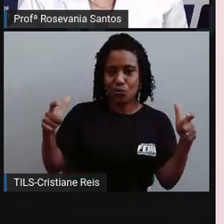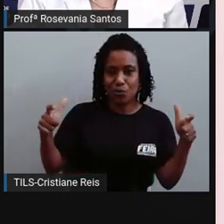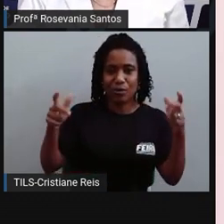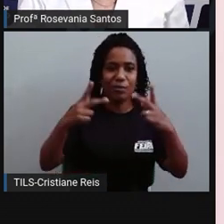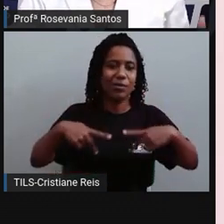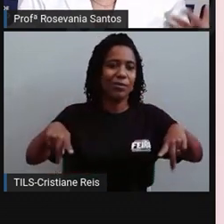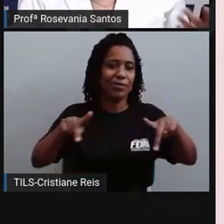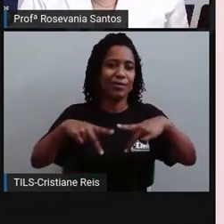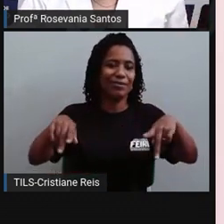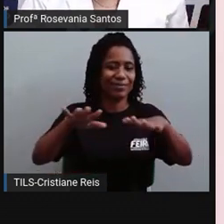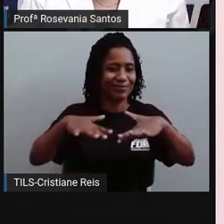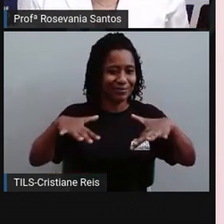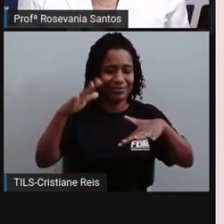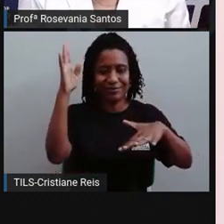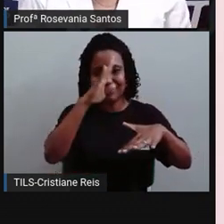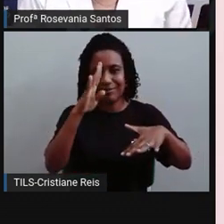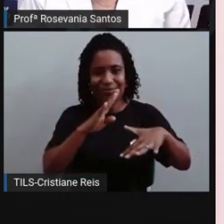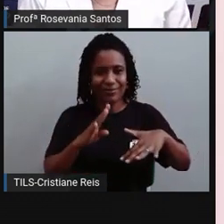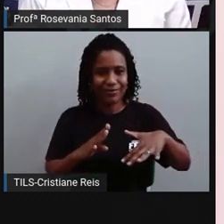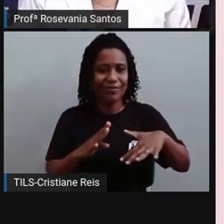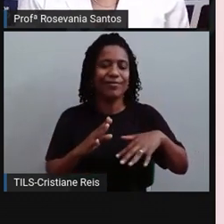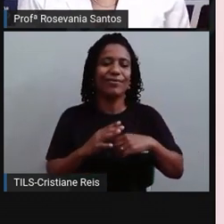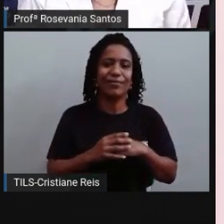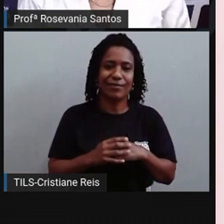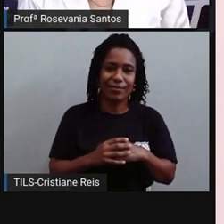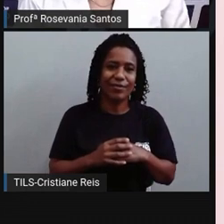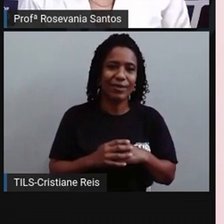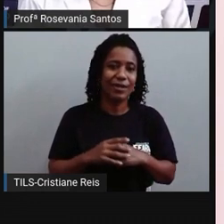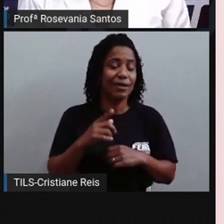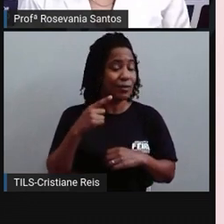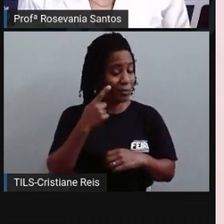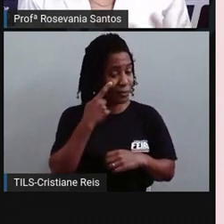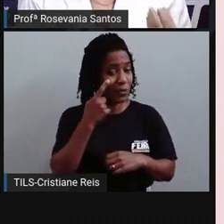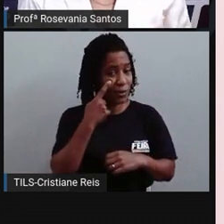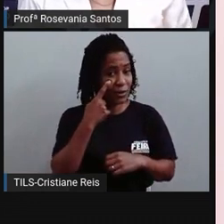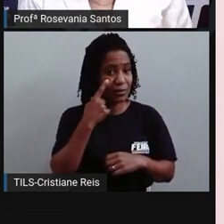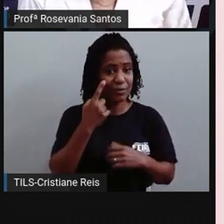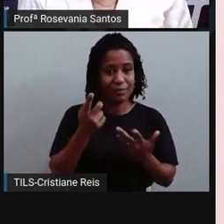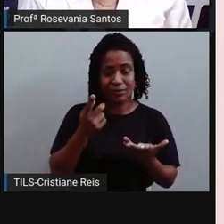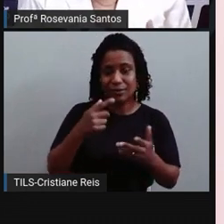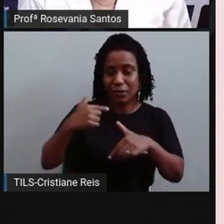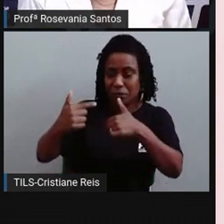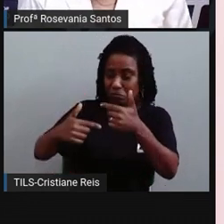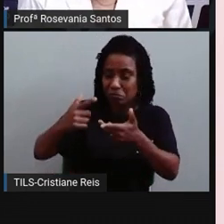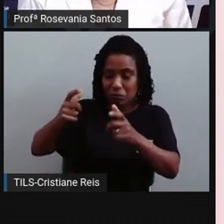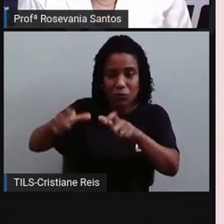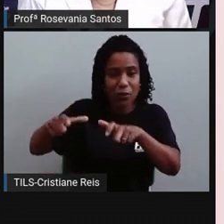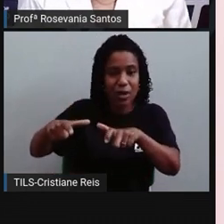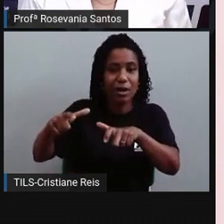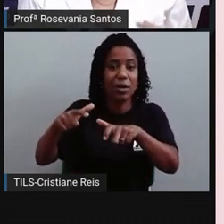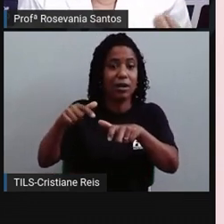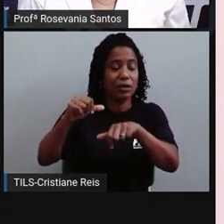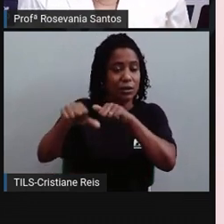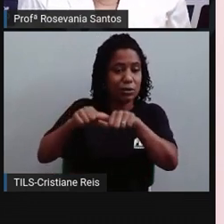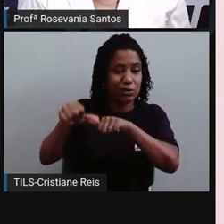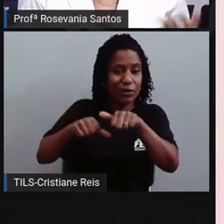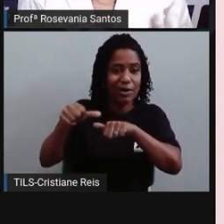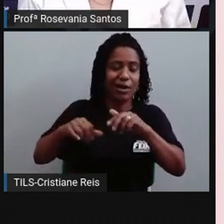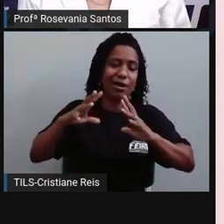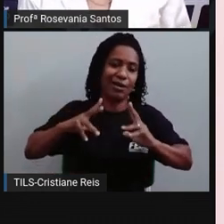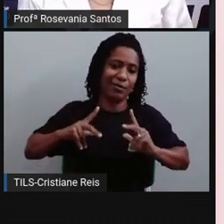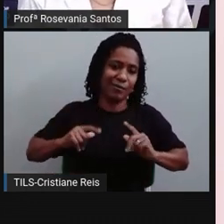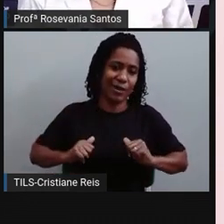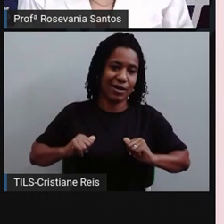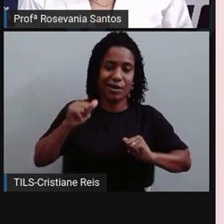brasileira, ele está muito atrelado às melhores condições sanitárias e às condições das mulheres